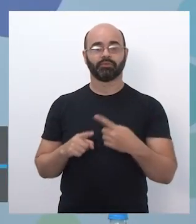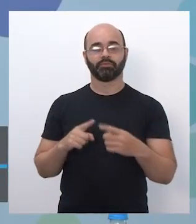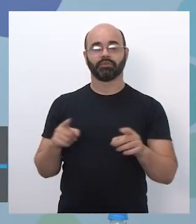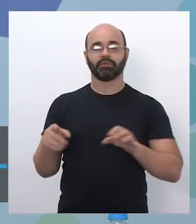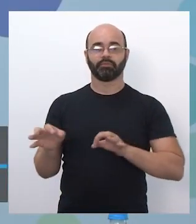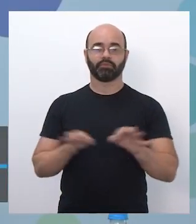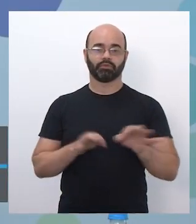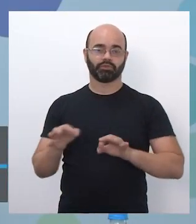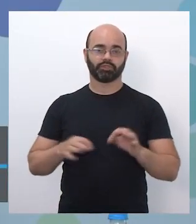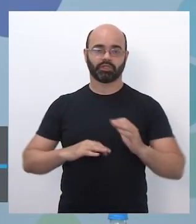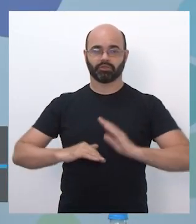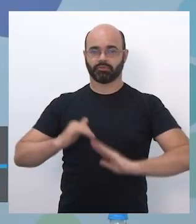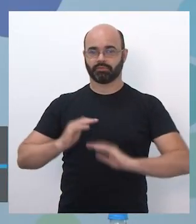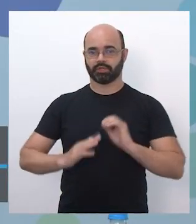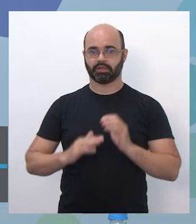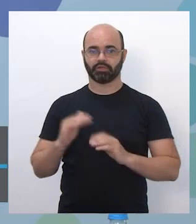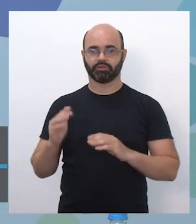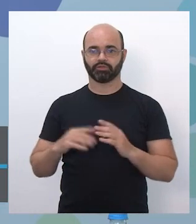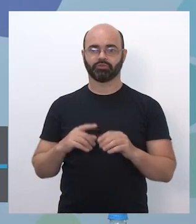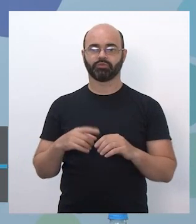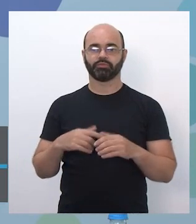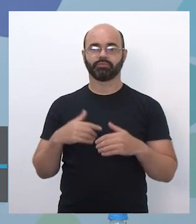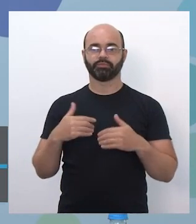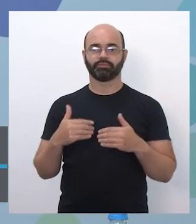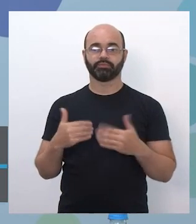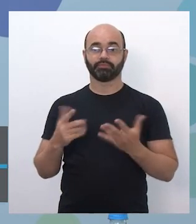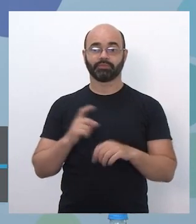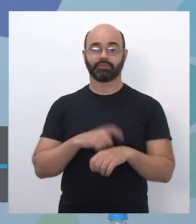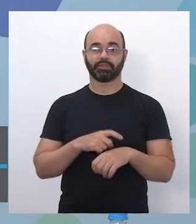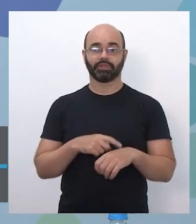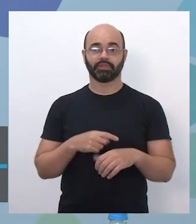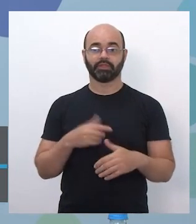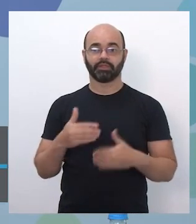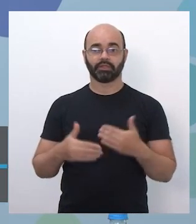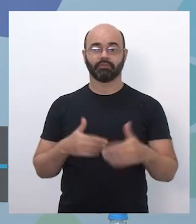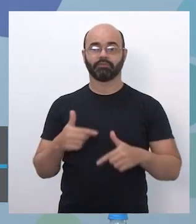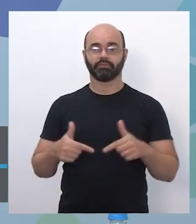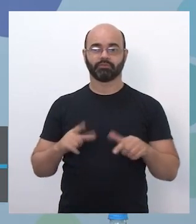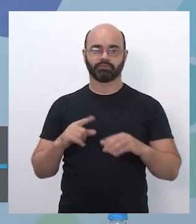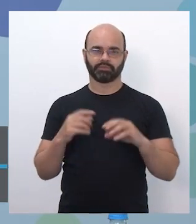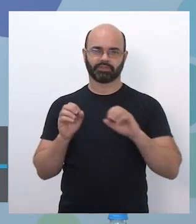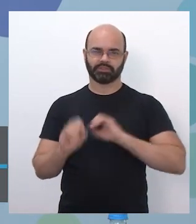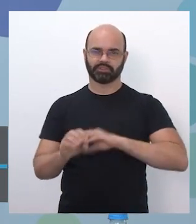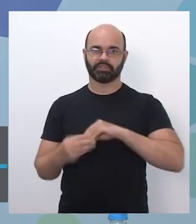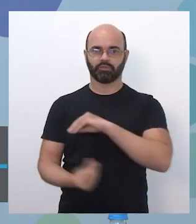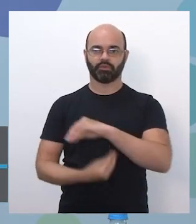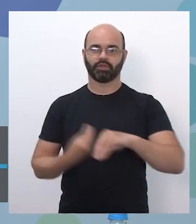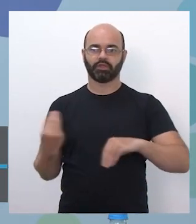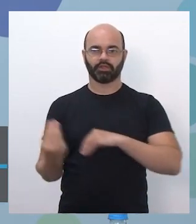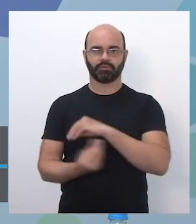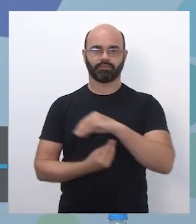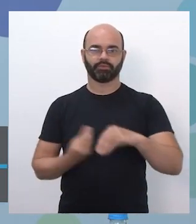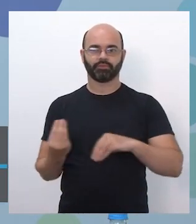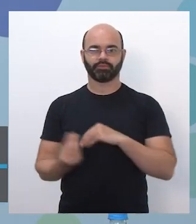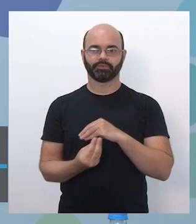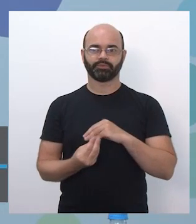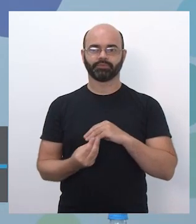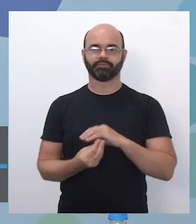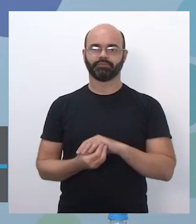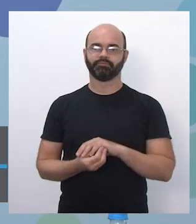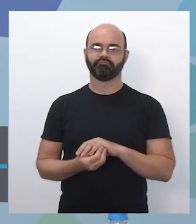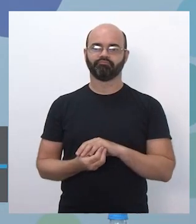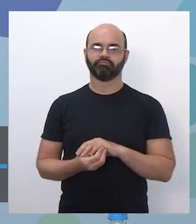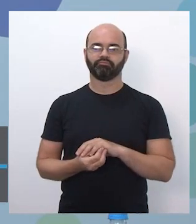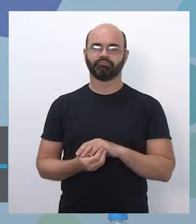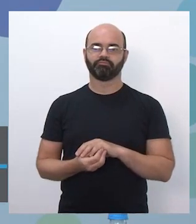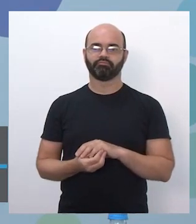práticos durante o período de ampliação do tempo da iniciativa de ensino híbrido, mas também vão ser materiais que